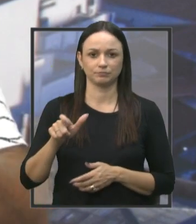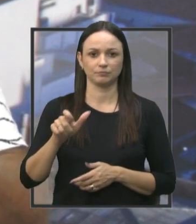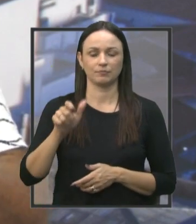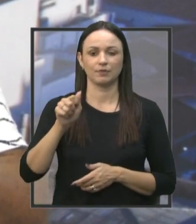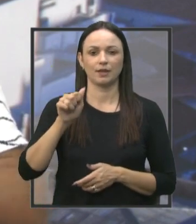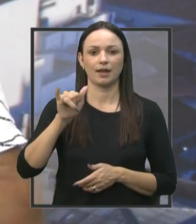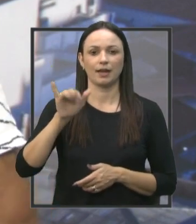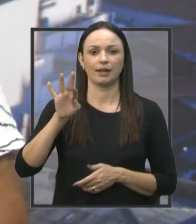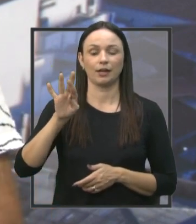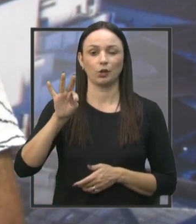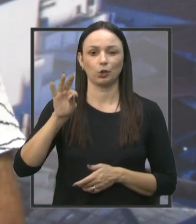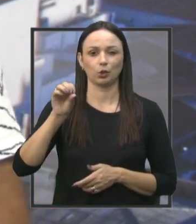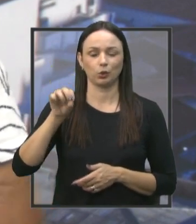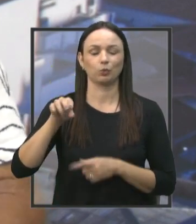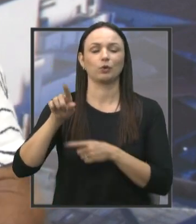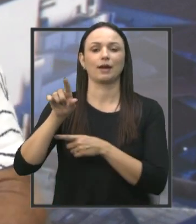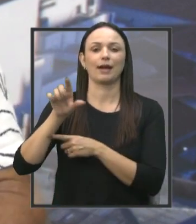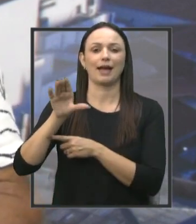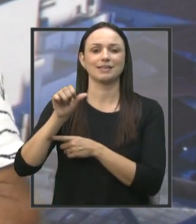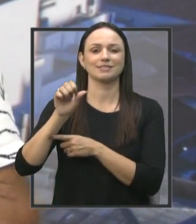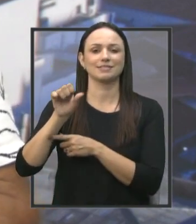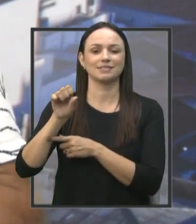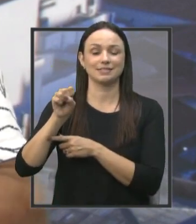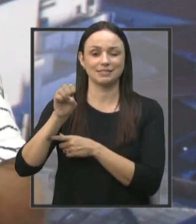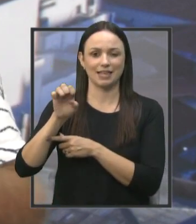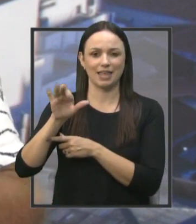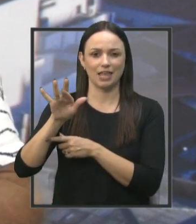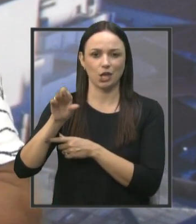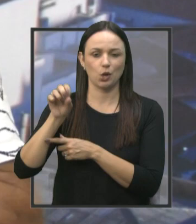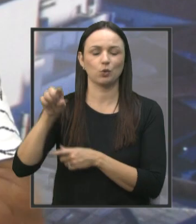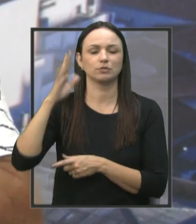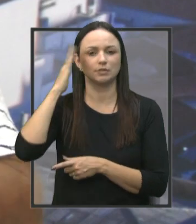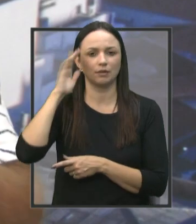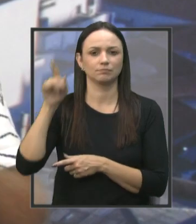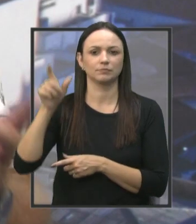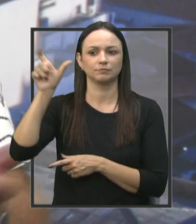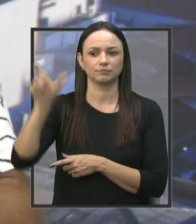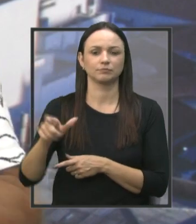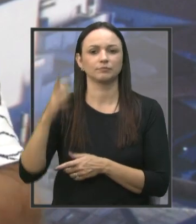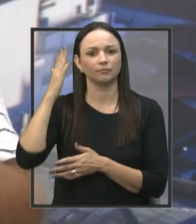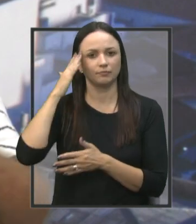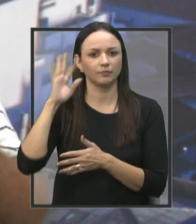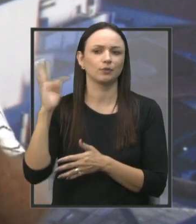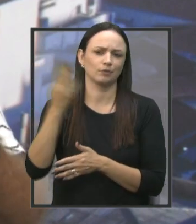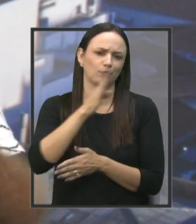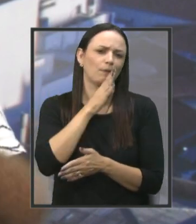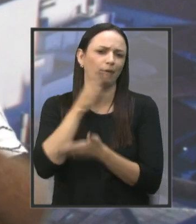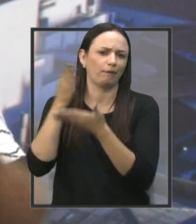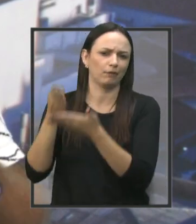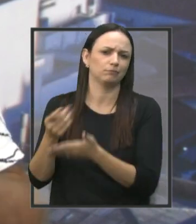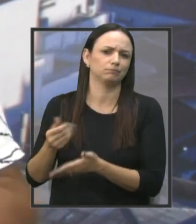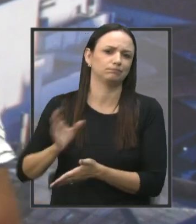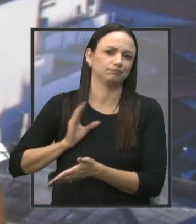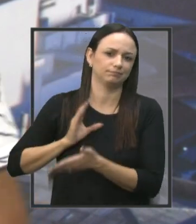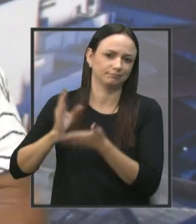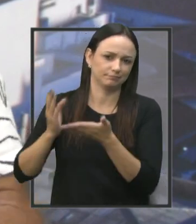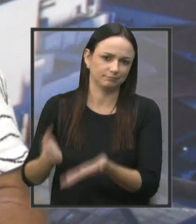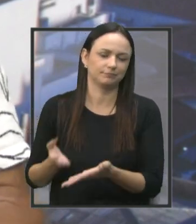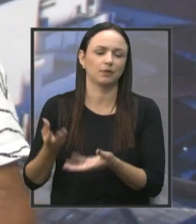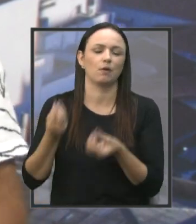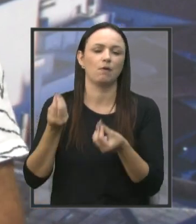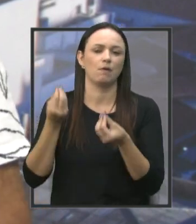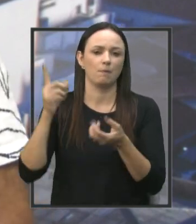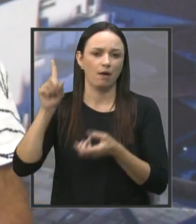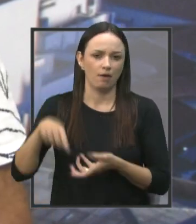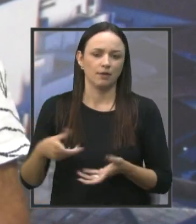senhor Ailton Caseiro, né? Todo mundo sabe do que é o senhor Ailton em matéria financeira, não vou eu aqui entrar no mérito, porque todo mundo já sabe como